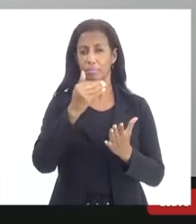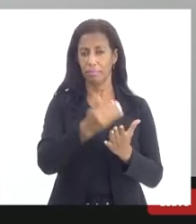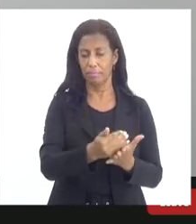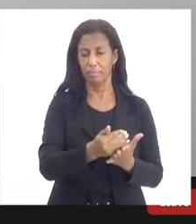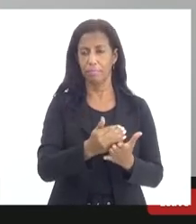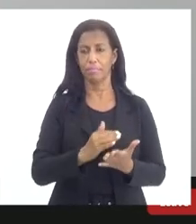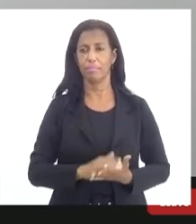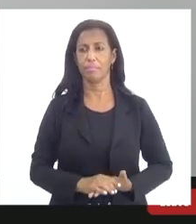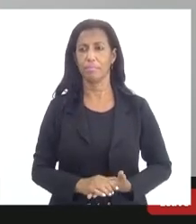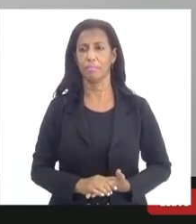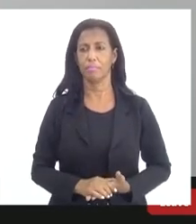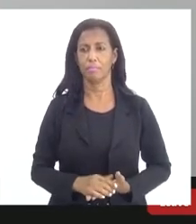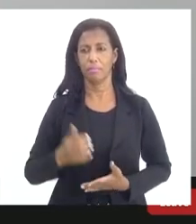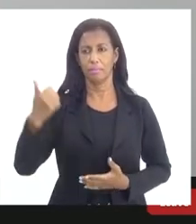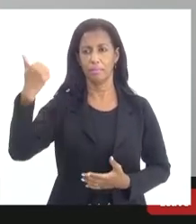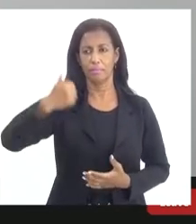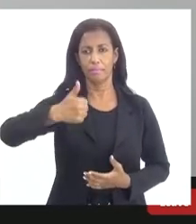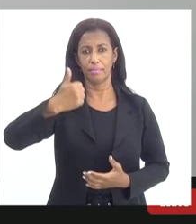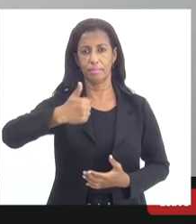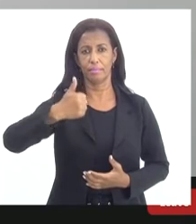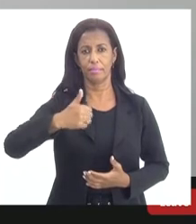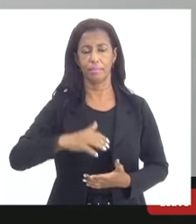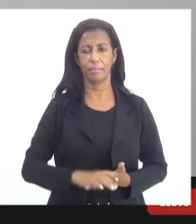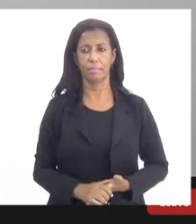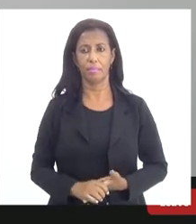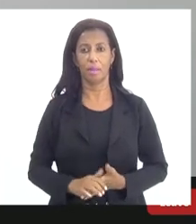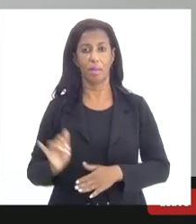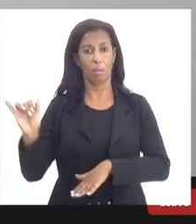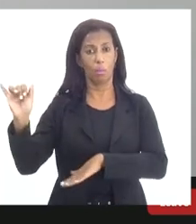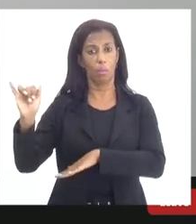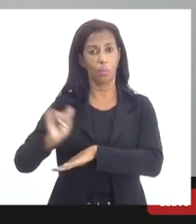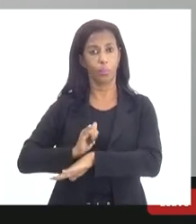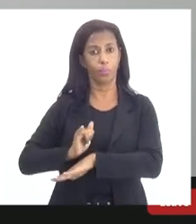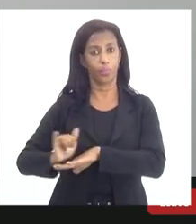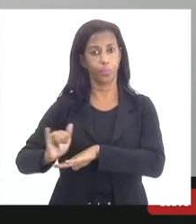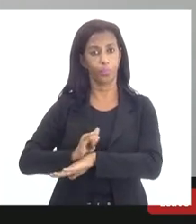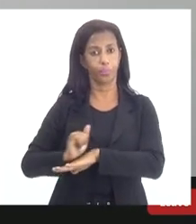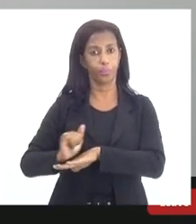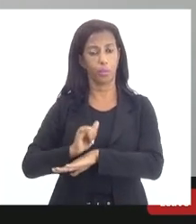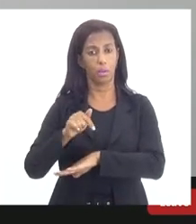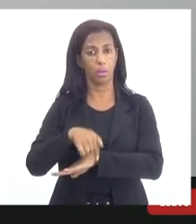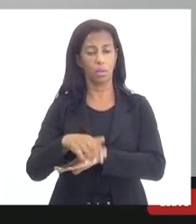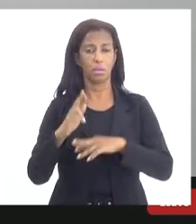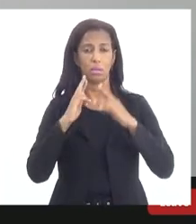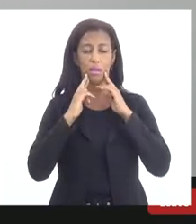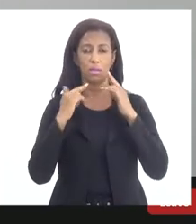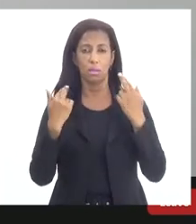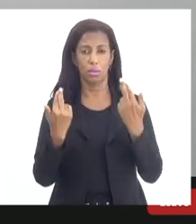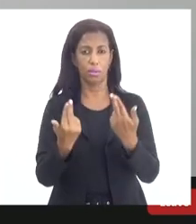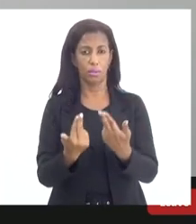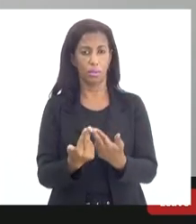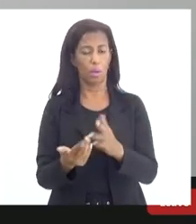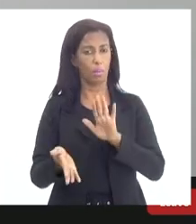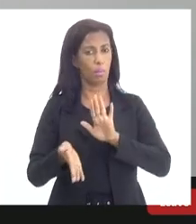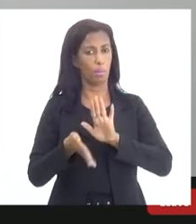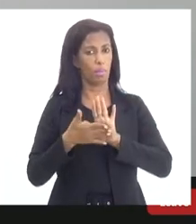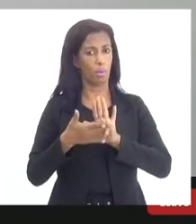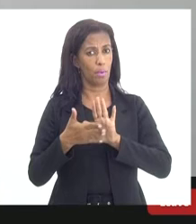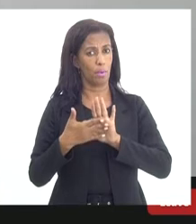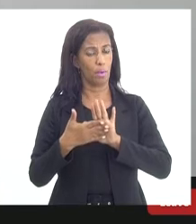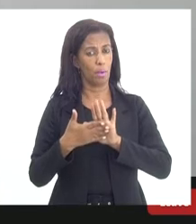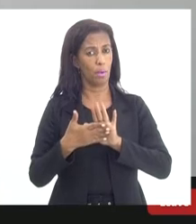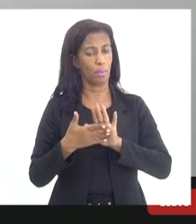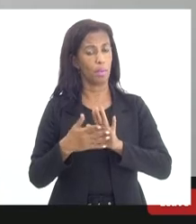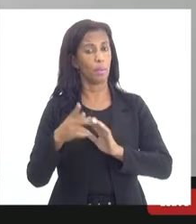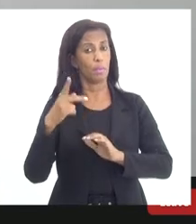primeiro o caráter estratégico desta reunião proposta pelo próprio